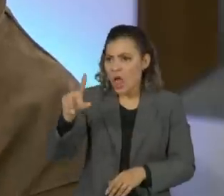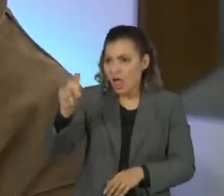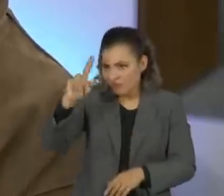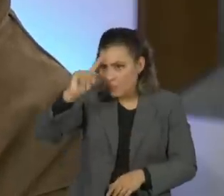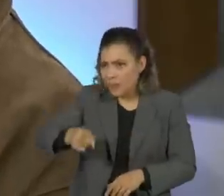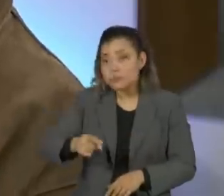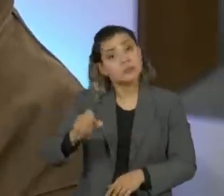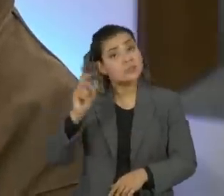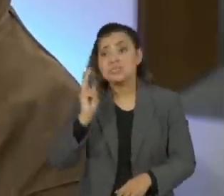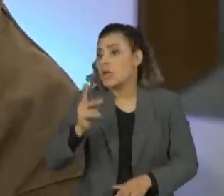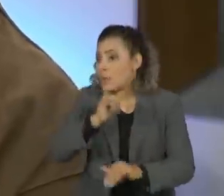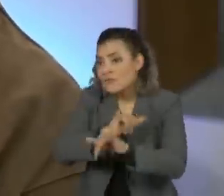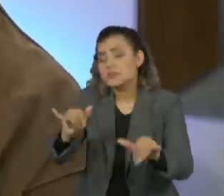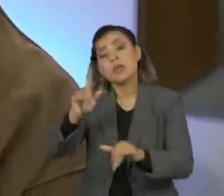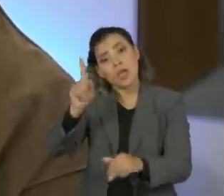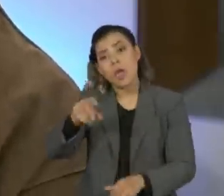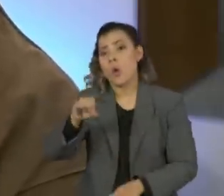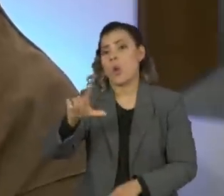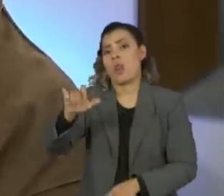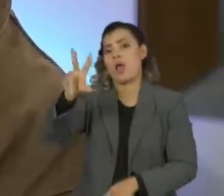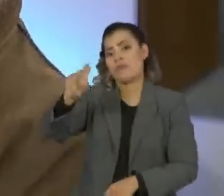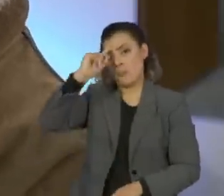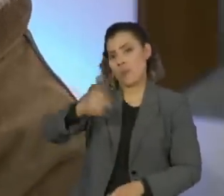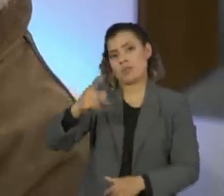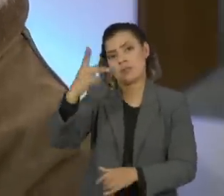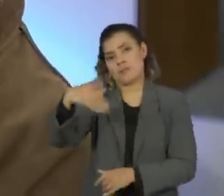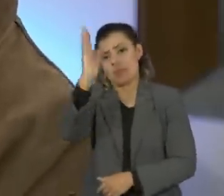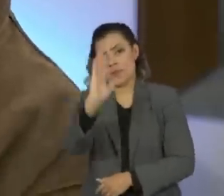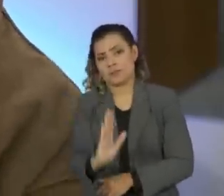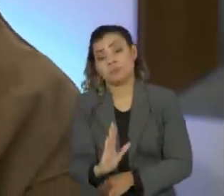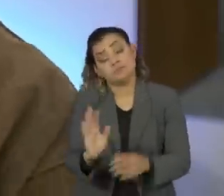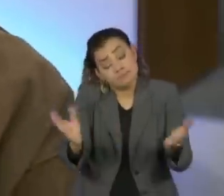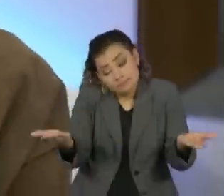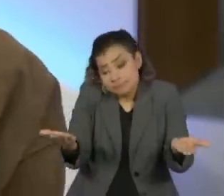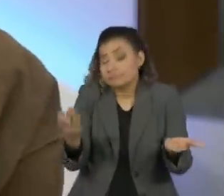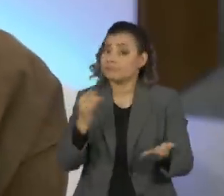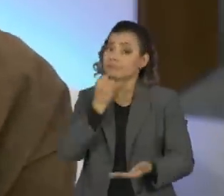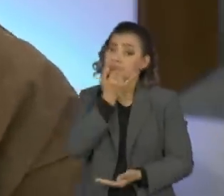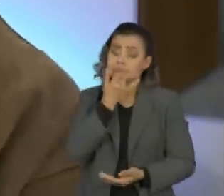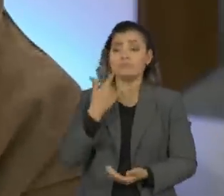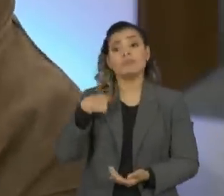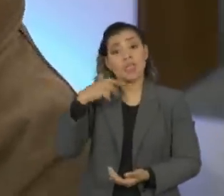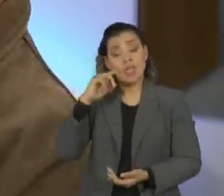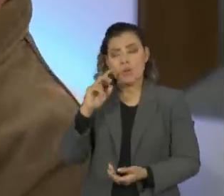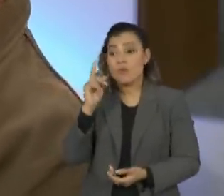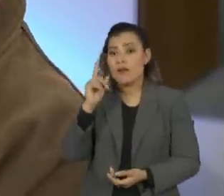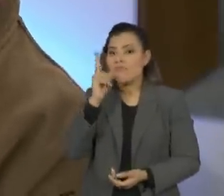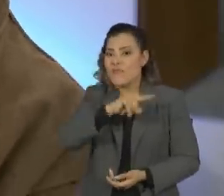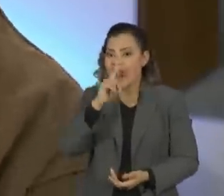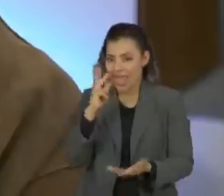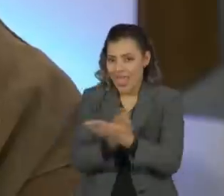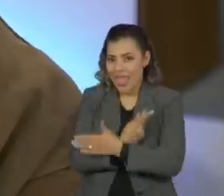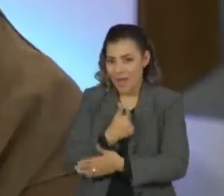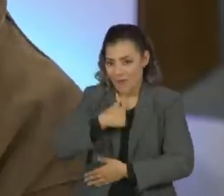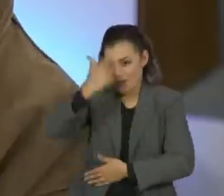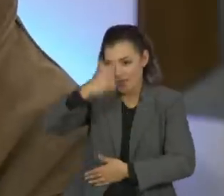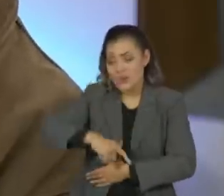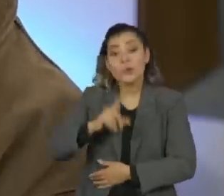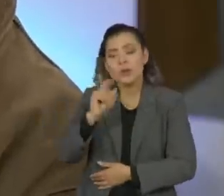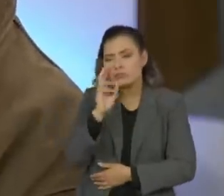afirmei isso. Isso que foi a minha grande falha de observação em relação a,